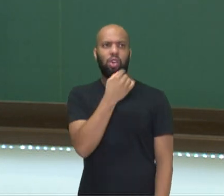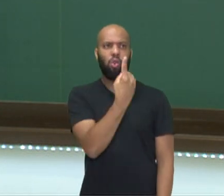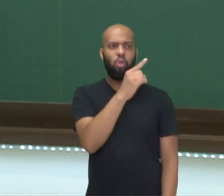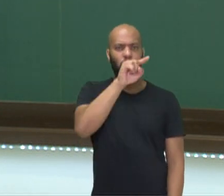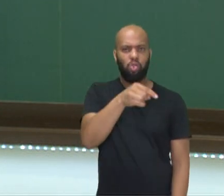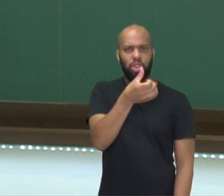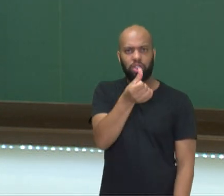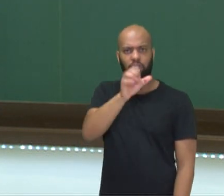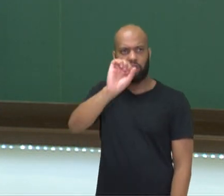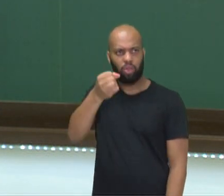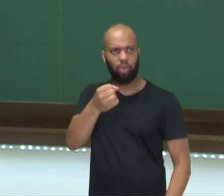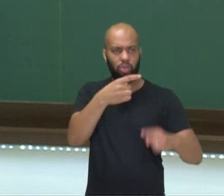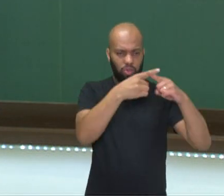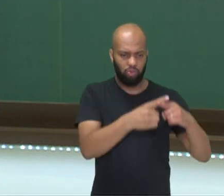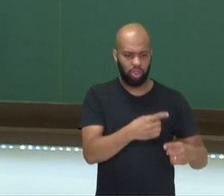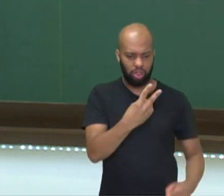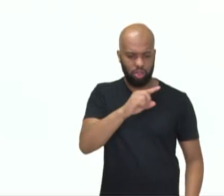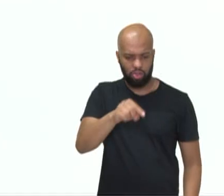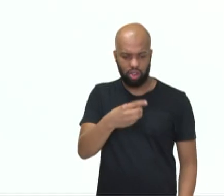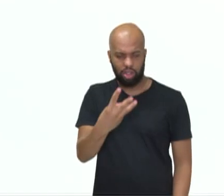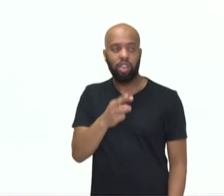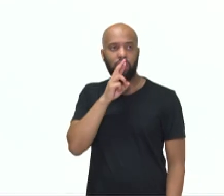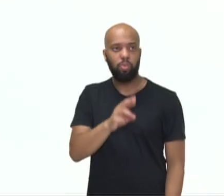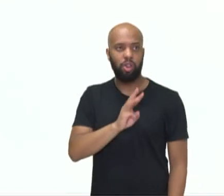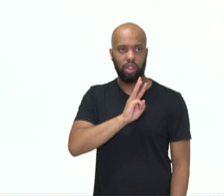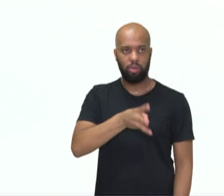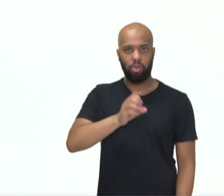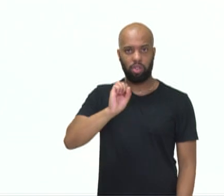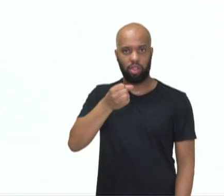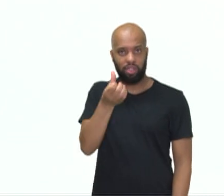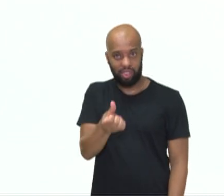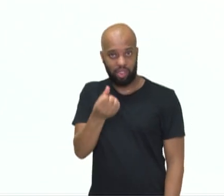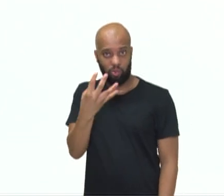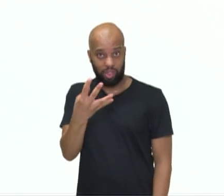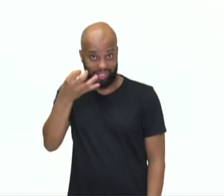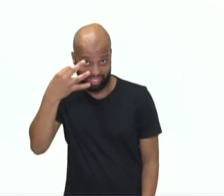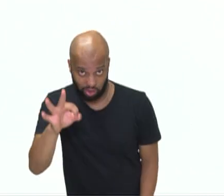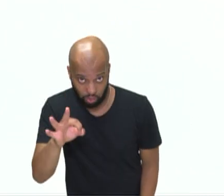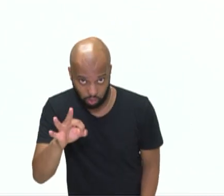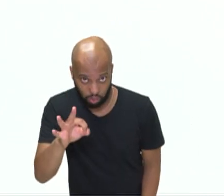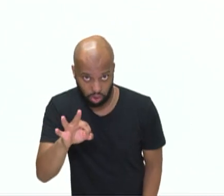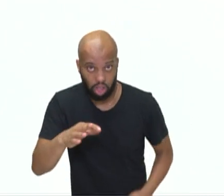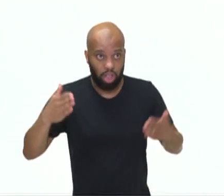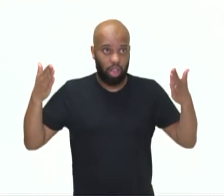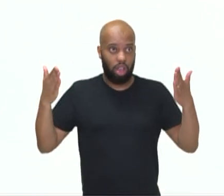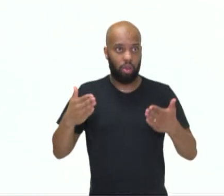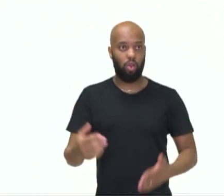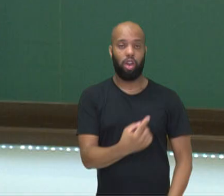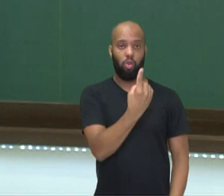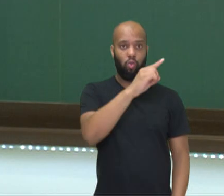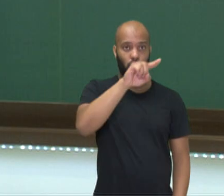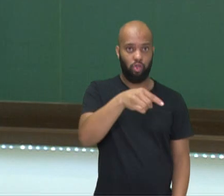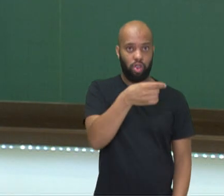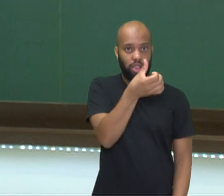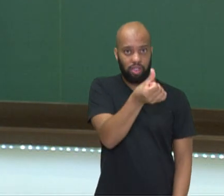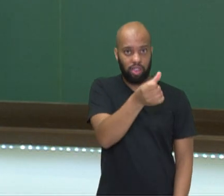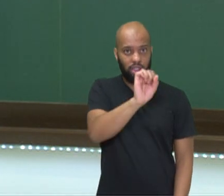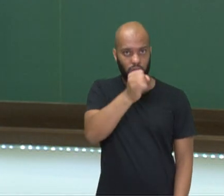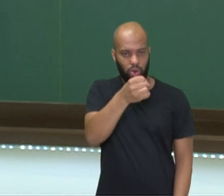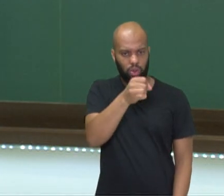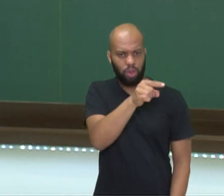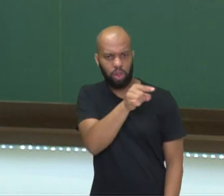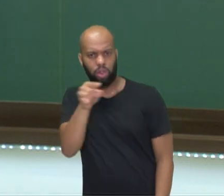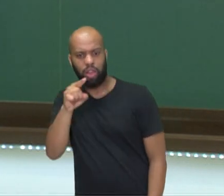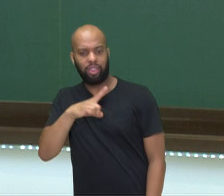vezes 2,3 dá quanto? Dá 3.864. Certo? O 1,68 tem duas casas decimais